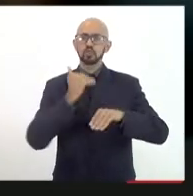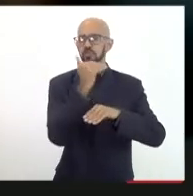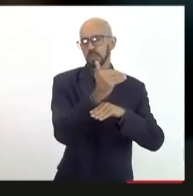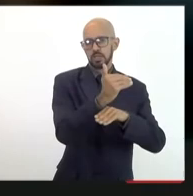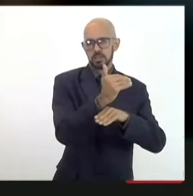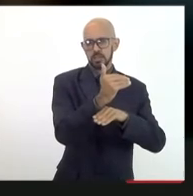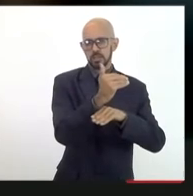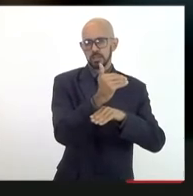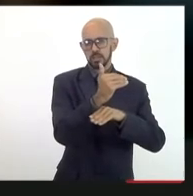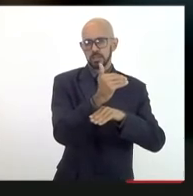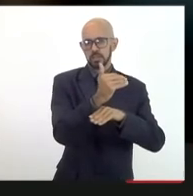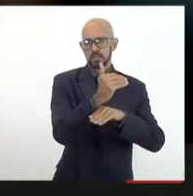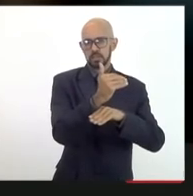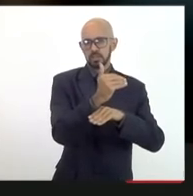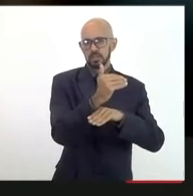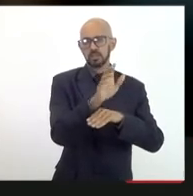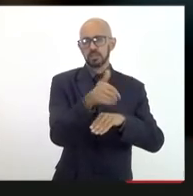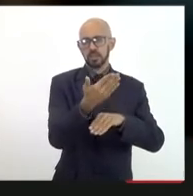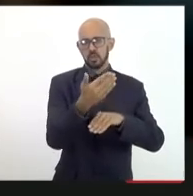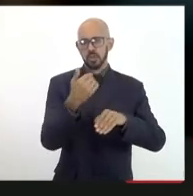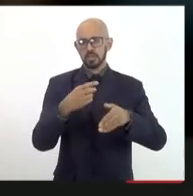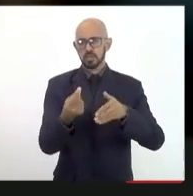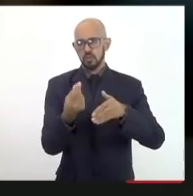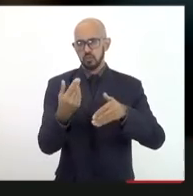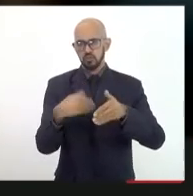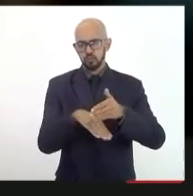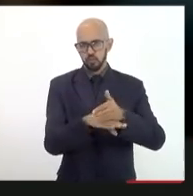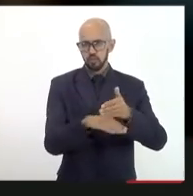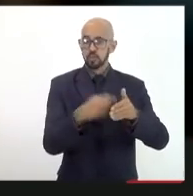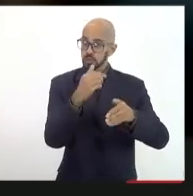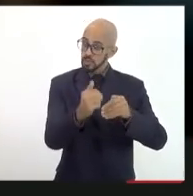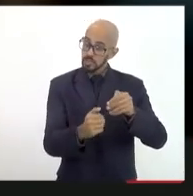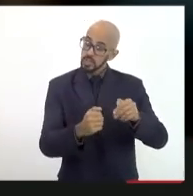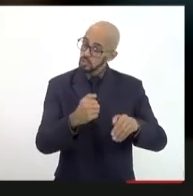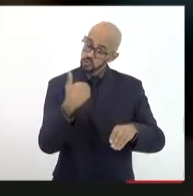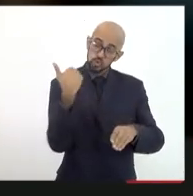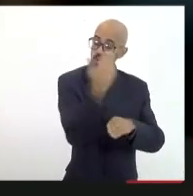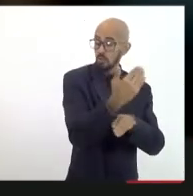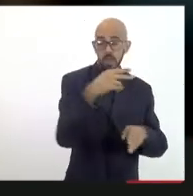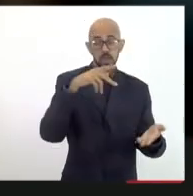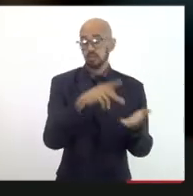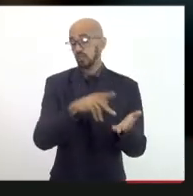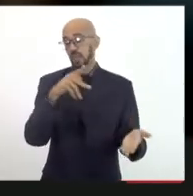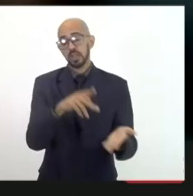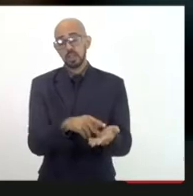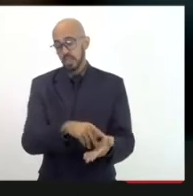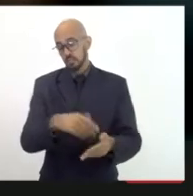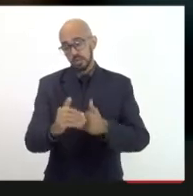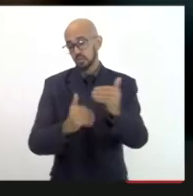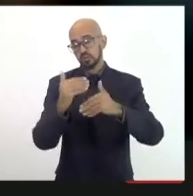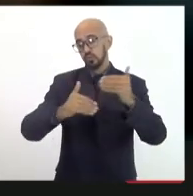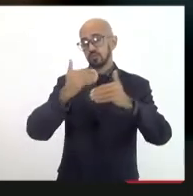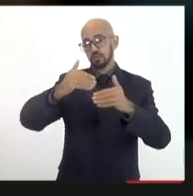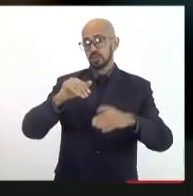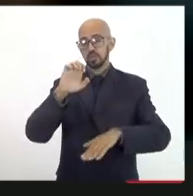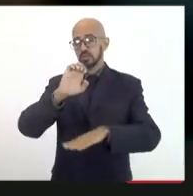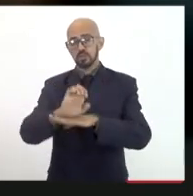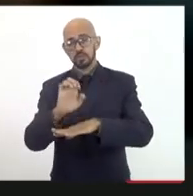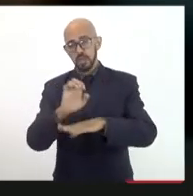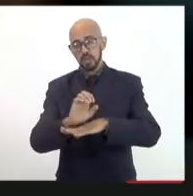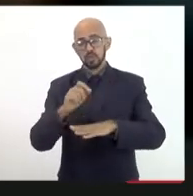soberano que ele seja efetivamente soberano para o desenvolvimento do nosso estado que é o que nós todos queremos e